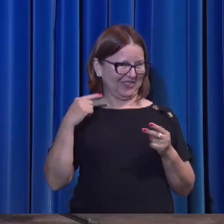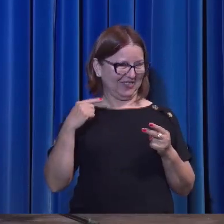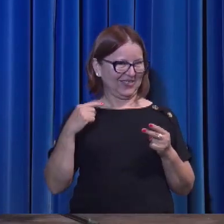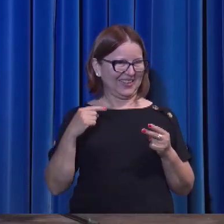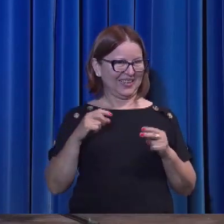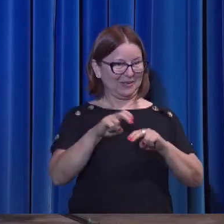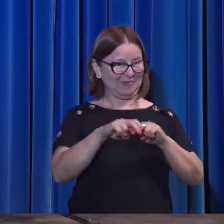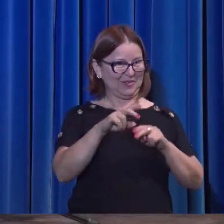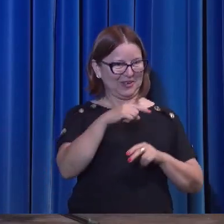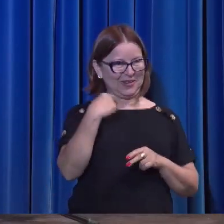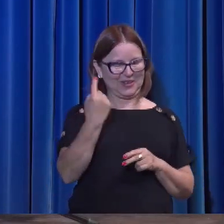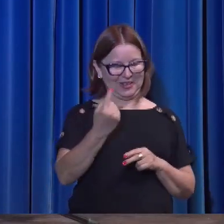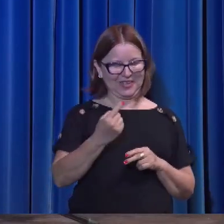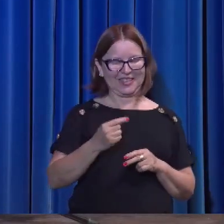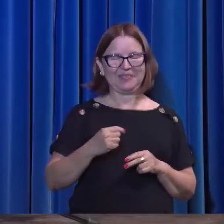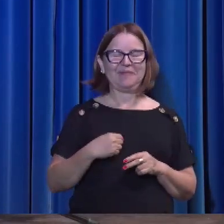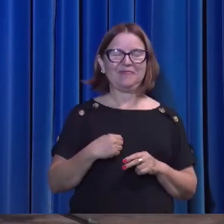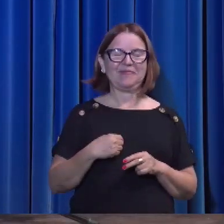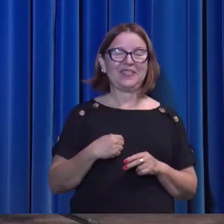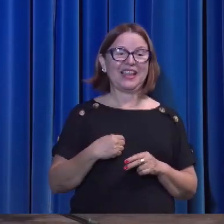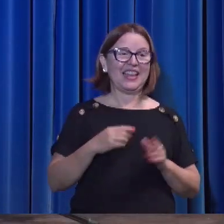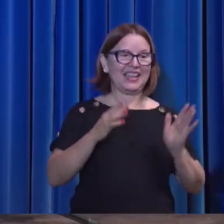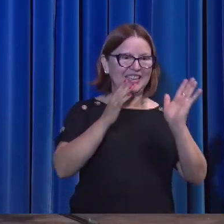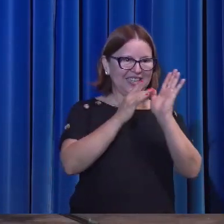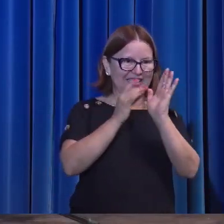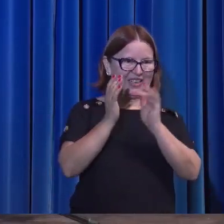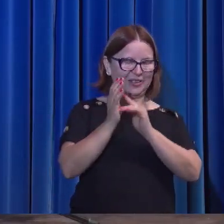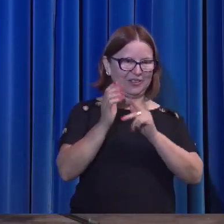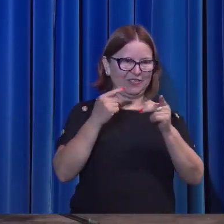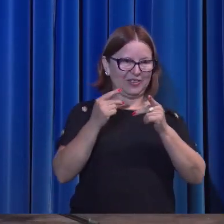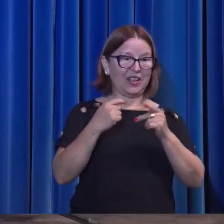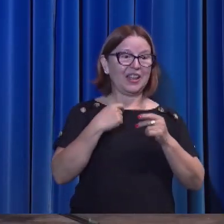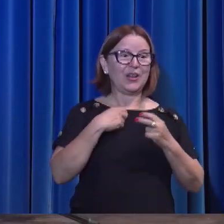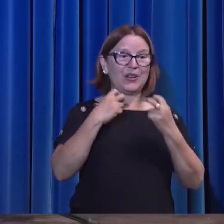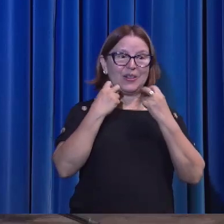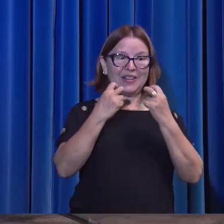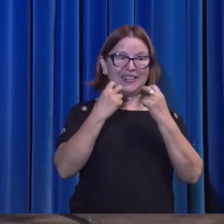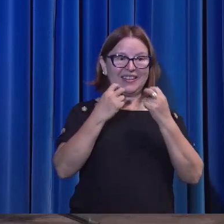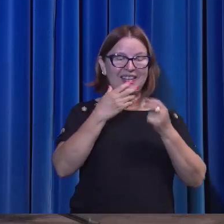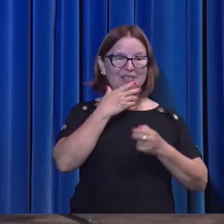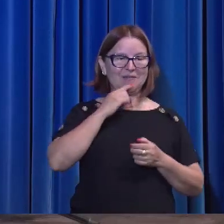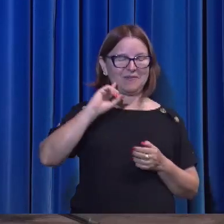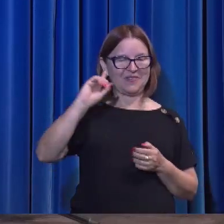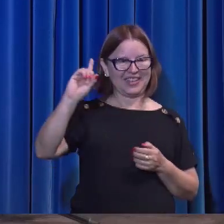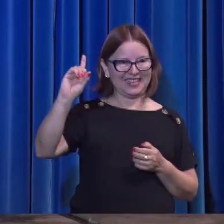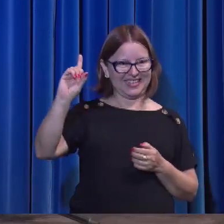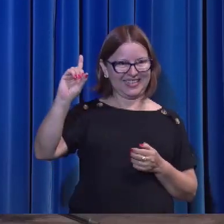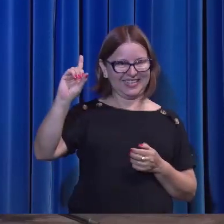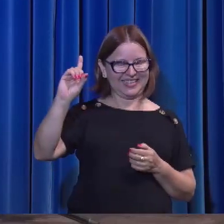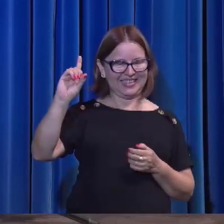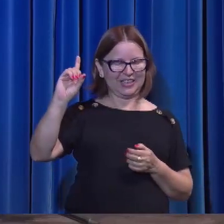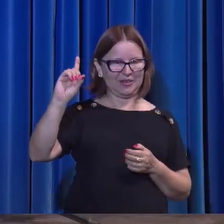mais. Eu rogarei ao Pai. E aqui ele está numa posição de